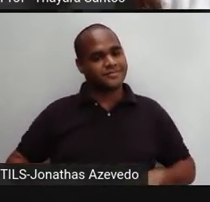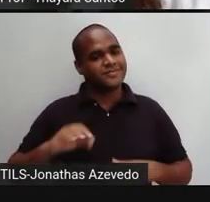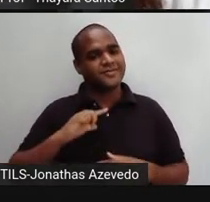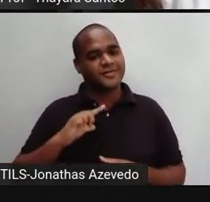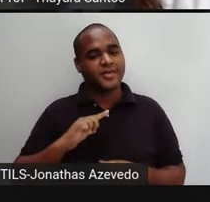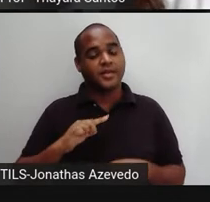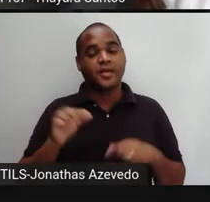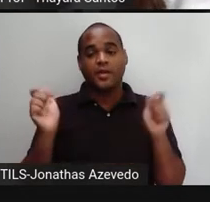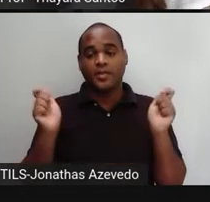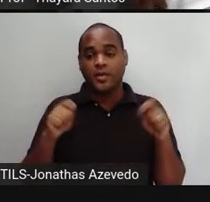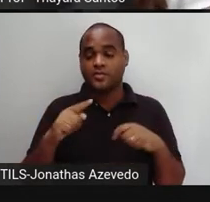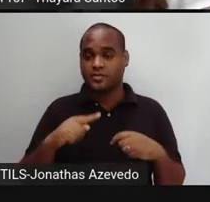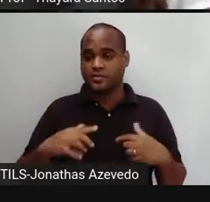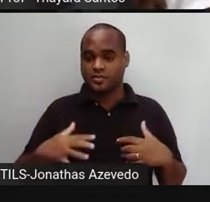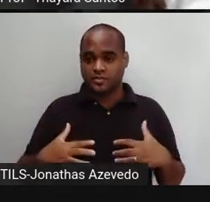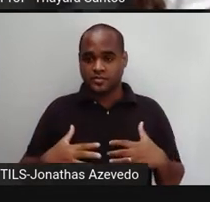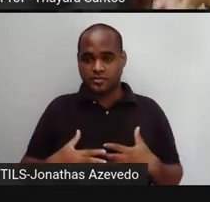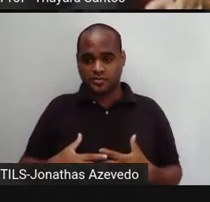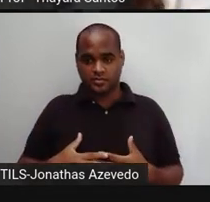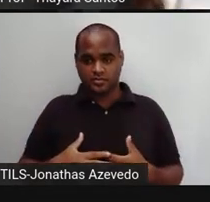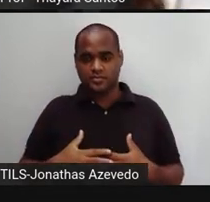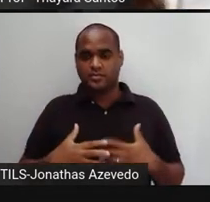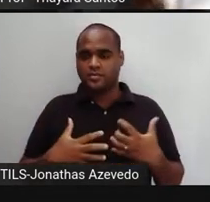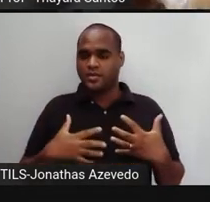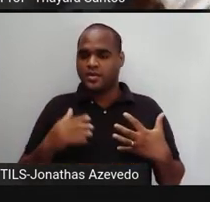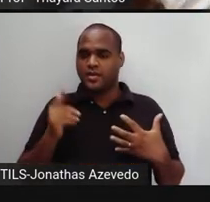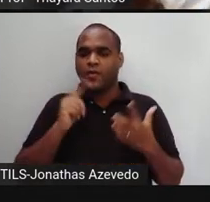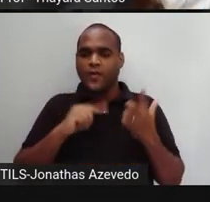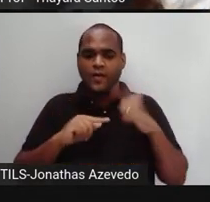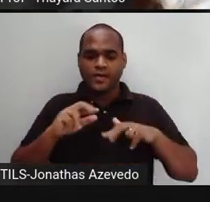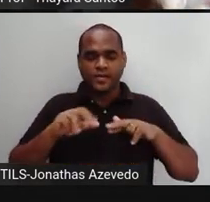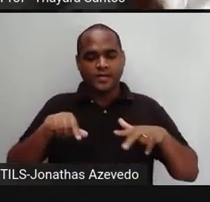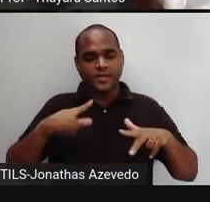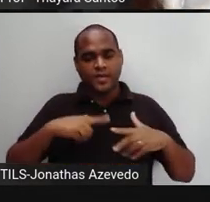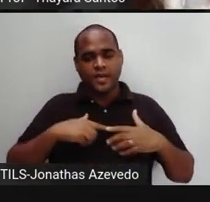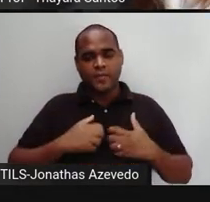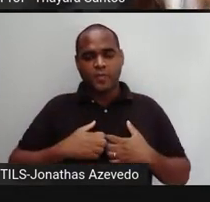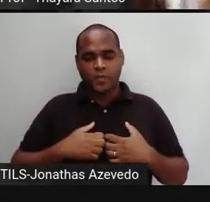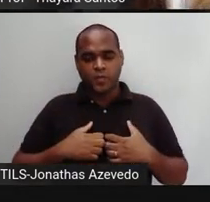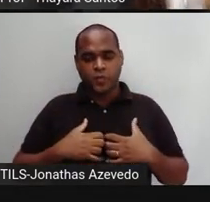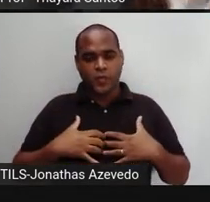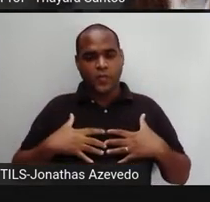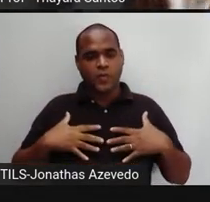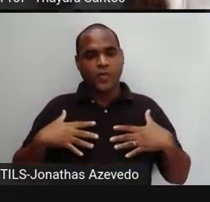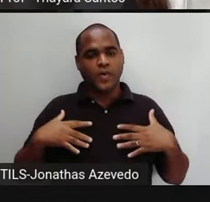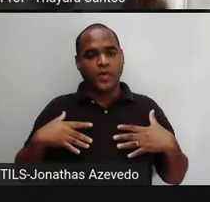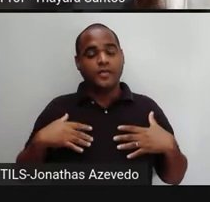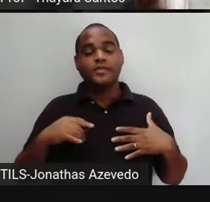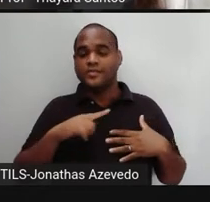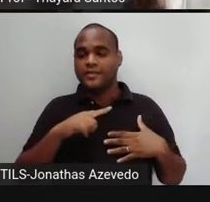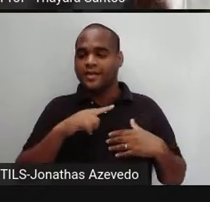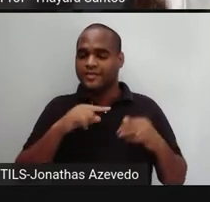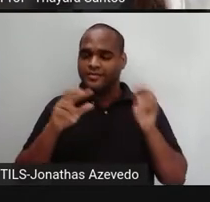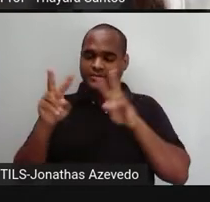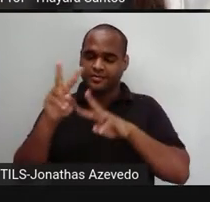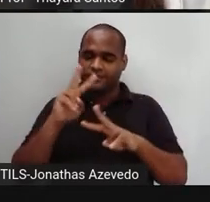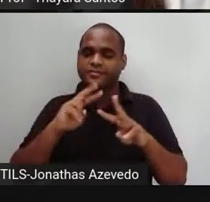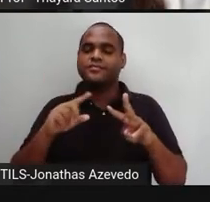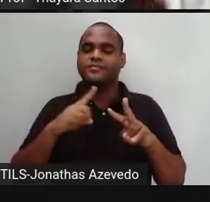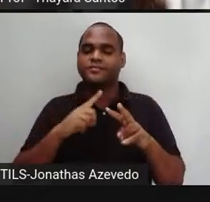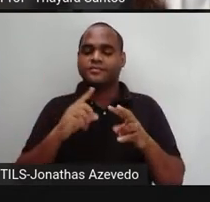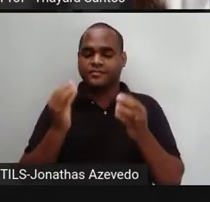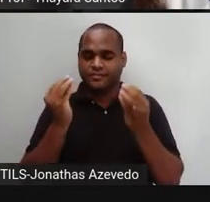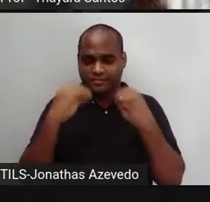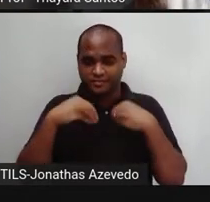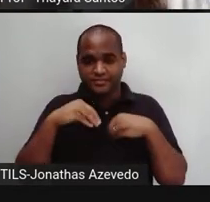Pra que as nossas costelas, elas se levantem, o nosso pulmão, ele infle, pra gente conseguir acumular mais ar dentro desses pulmões.